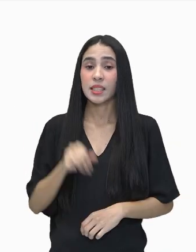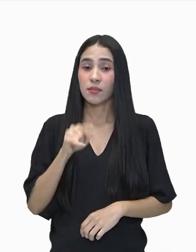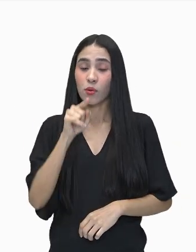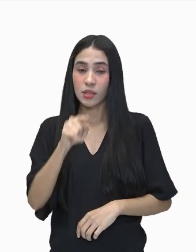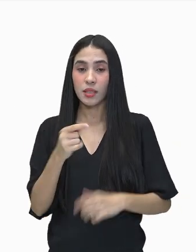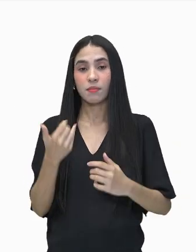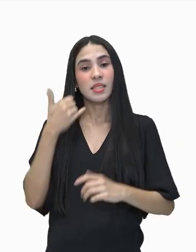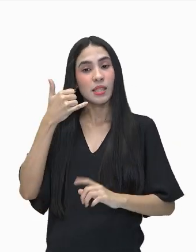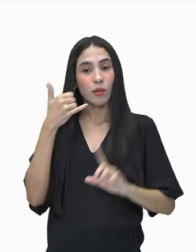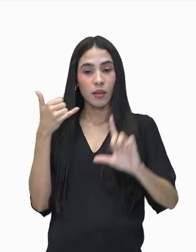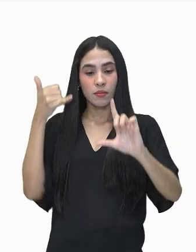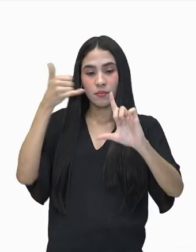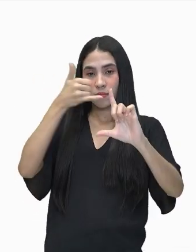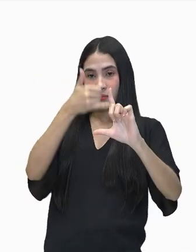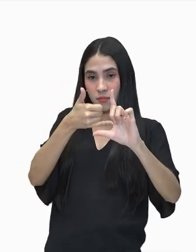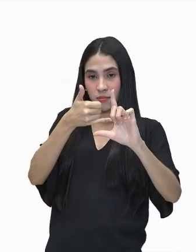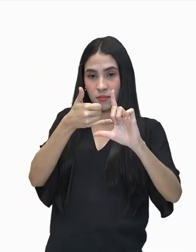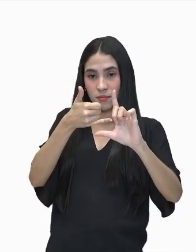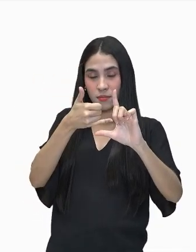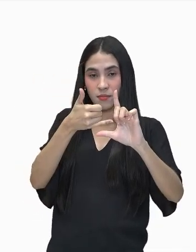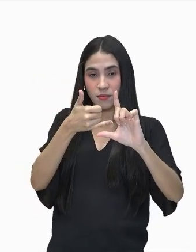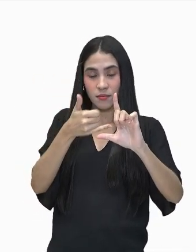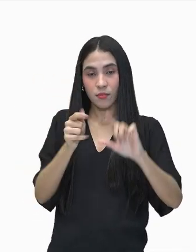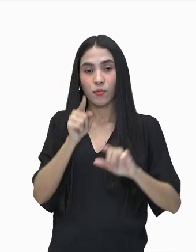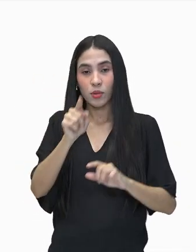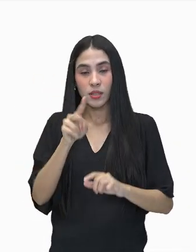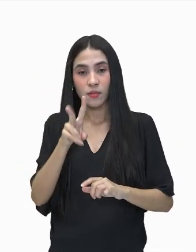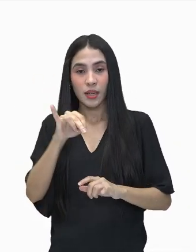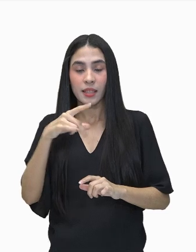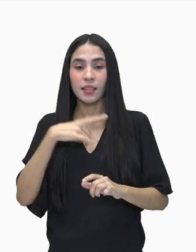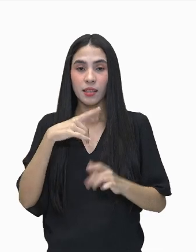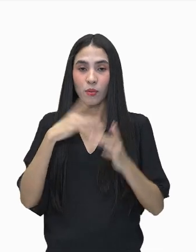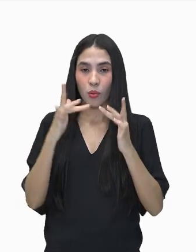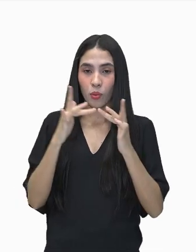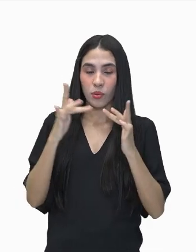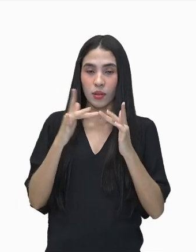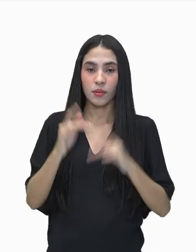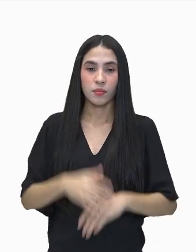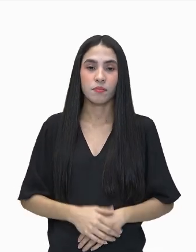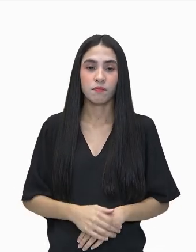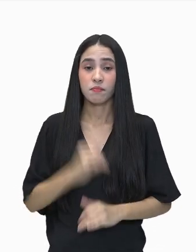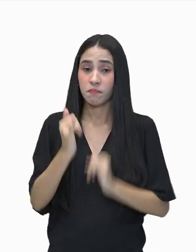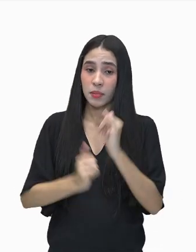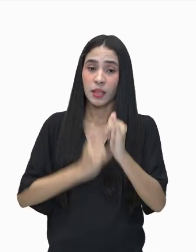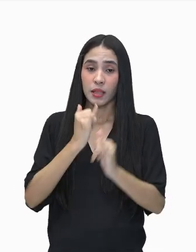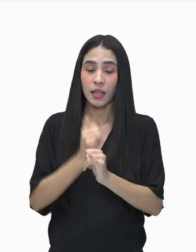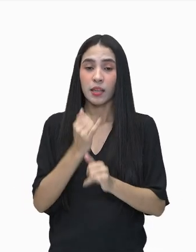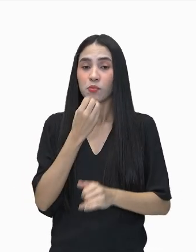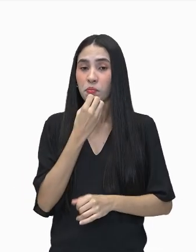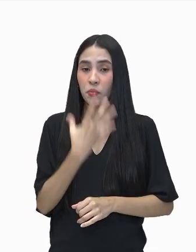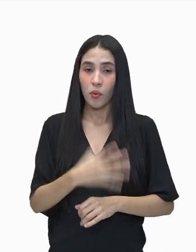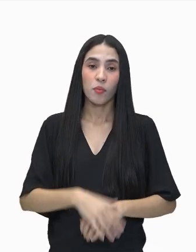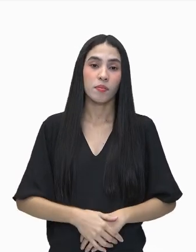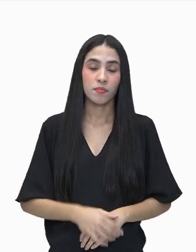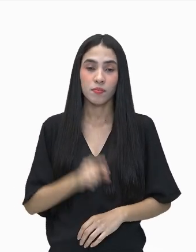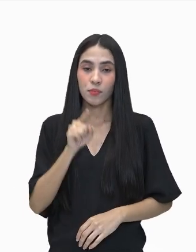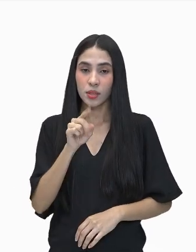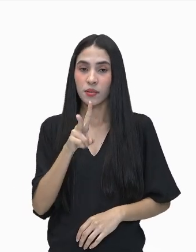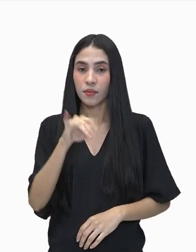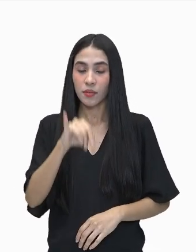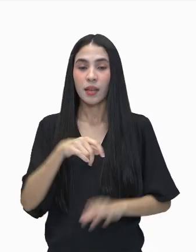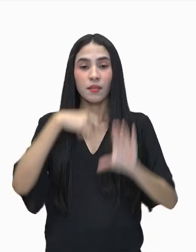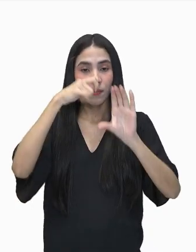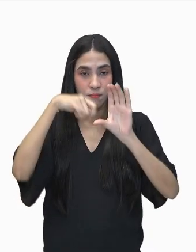apontar aí o seu celular, muito provavelmente, se tiver aí com uma internet disponível, você vai